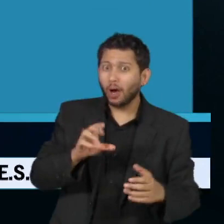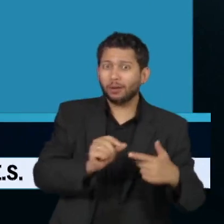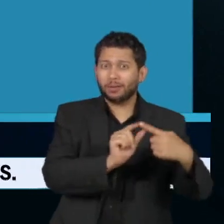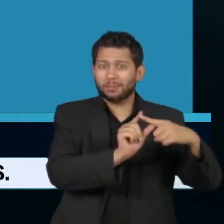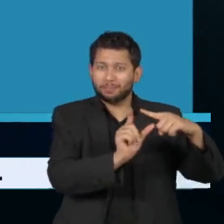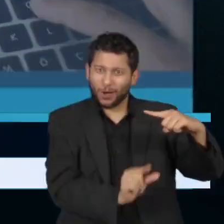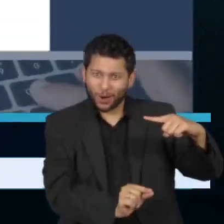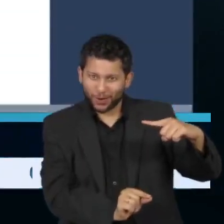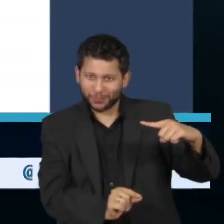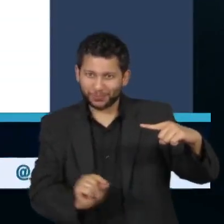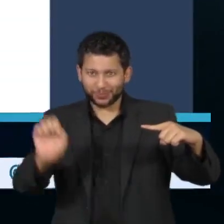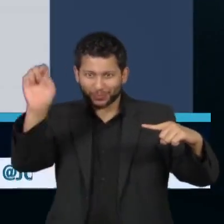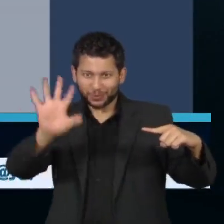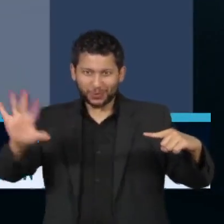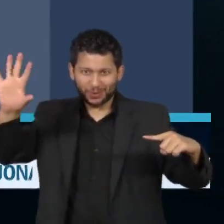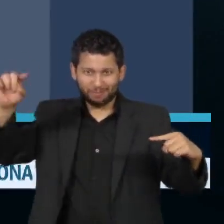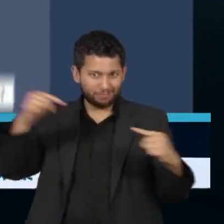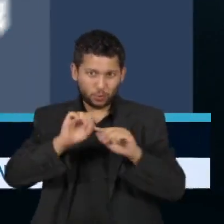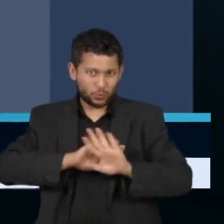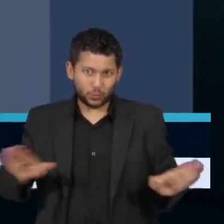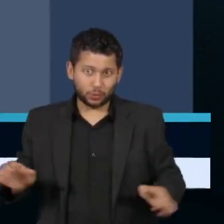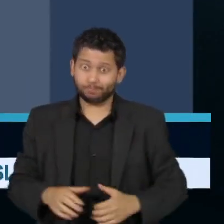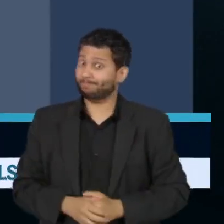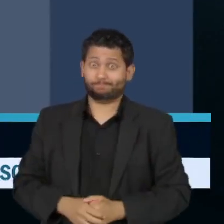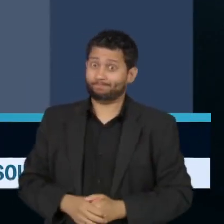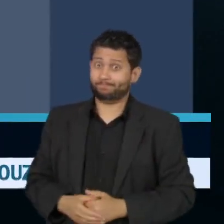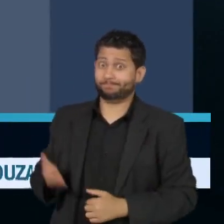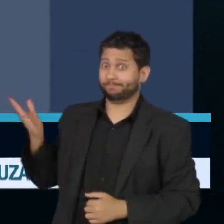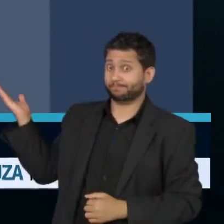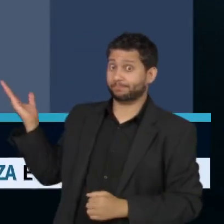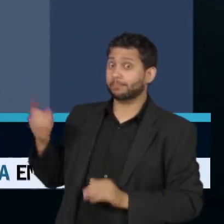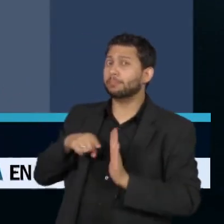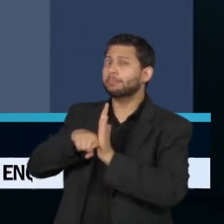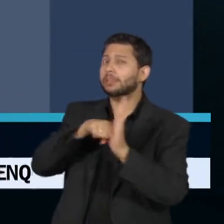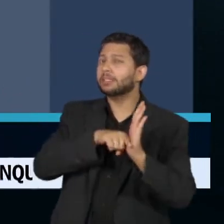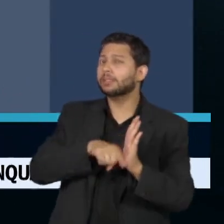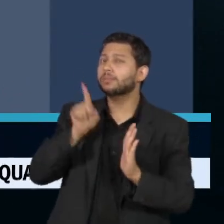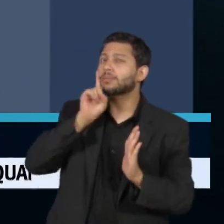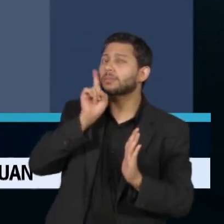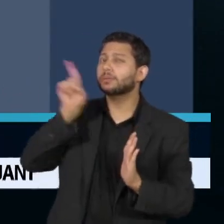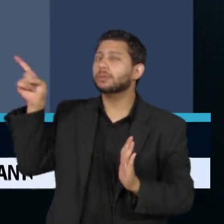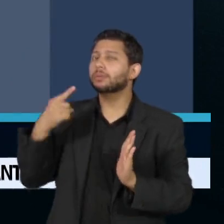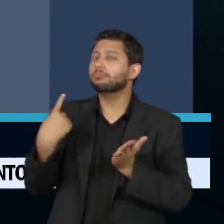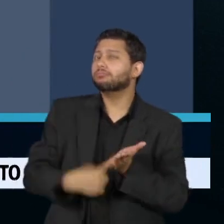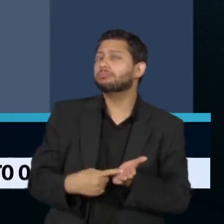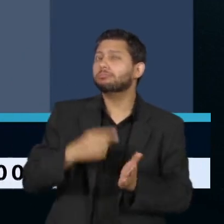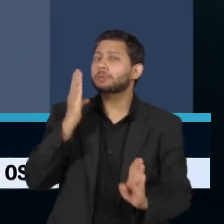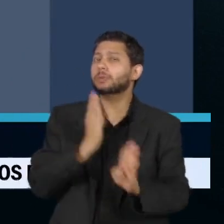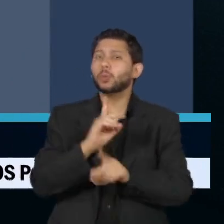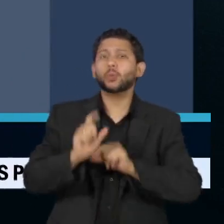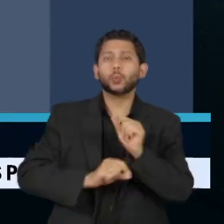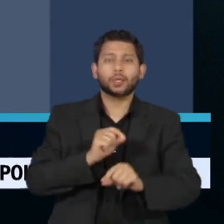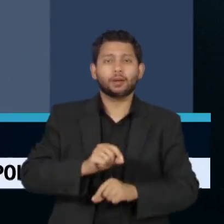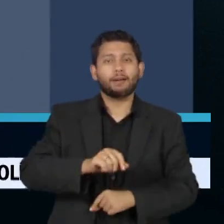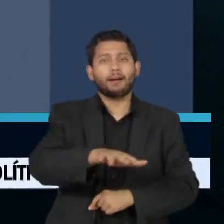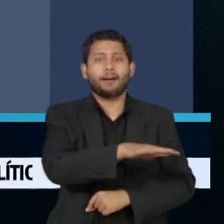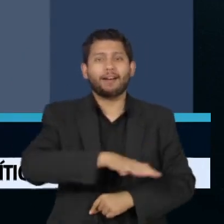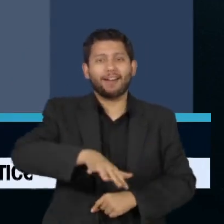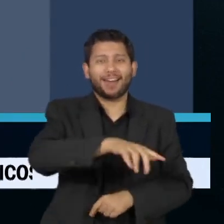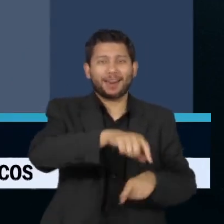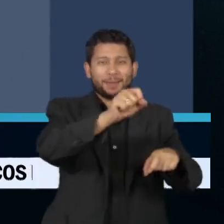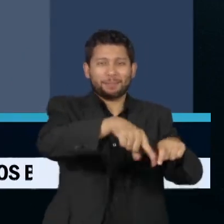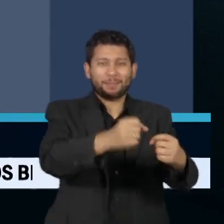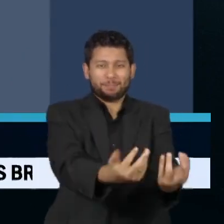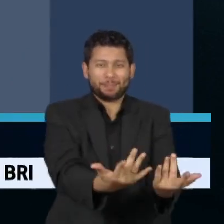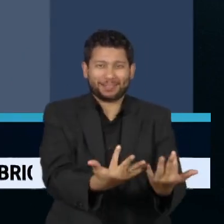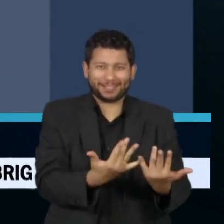Um estudo preliminar do Departamento de Agricultura dos Estados Unidos indica que o tratado coloca os produtos agrícolas americanos em